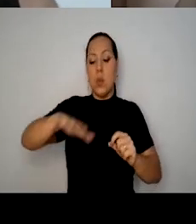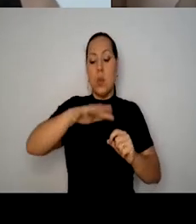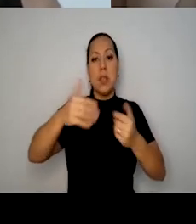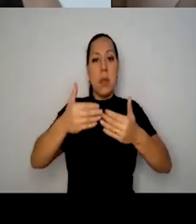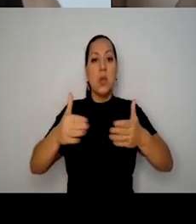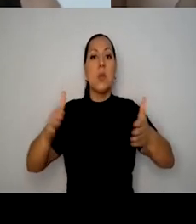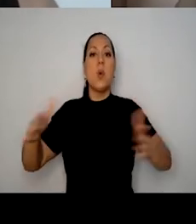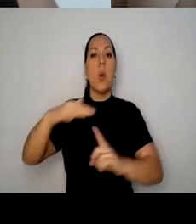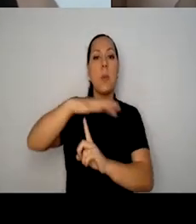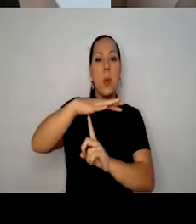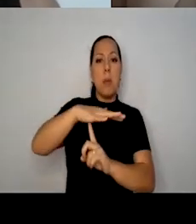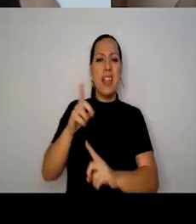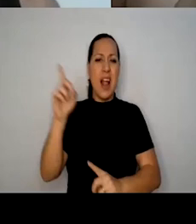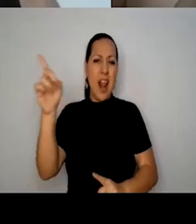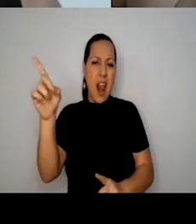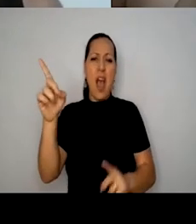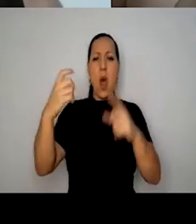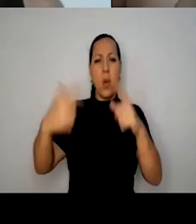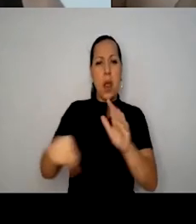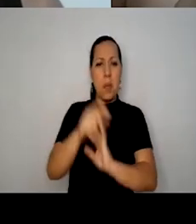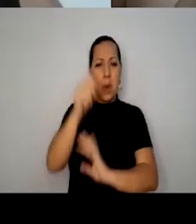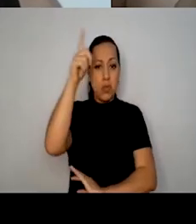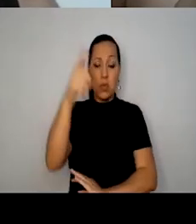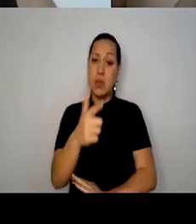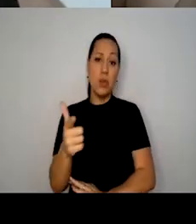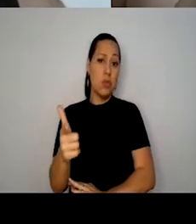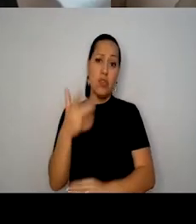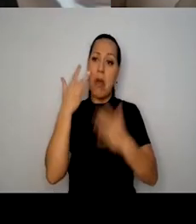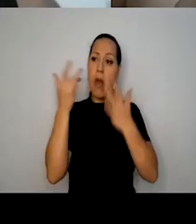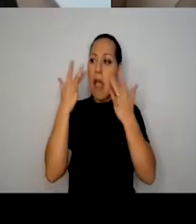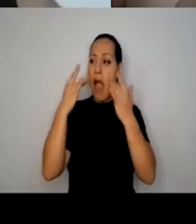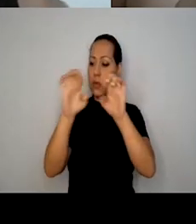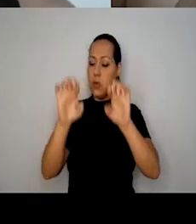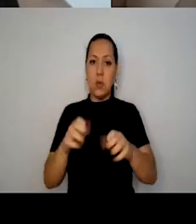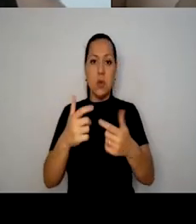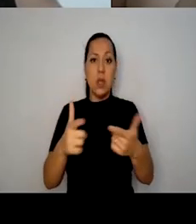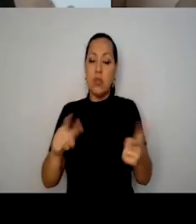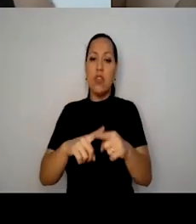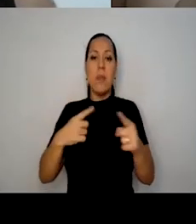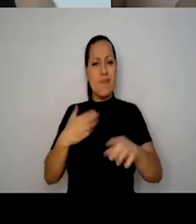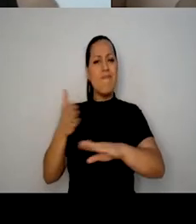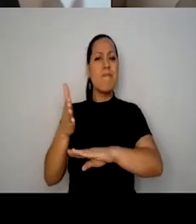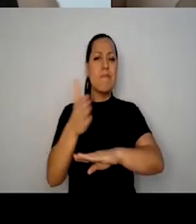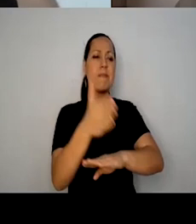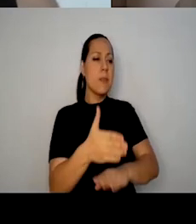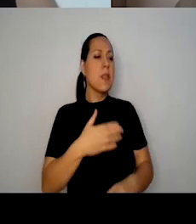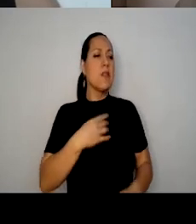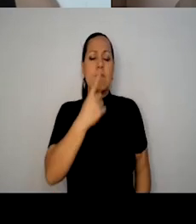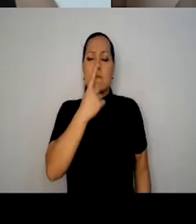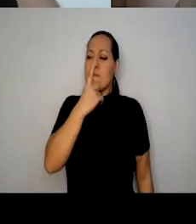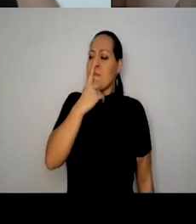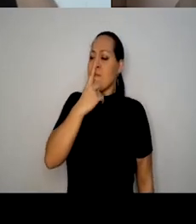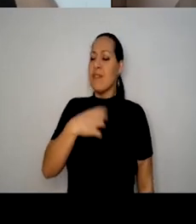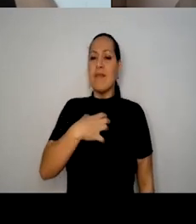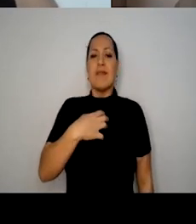equipamentos culturais, teatro, estrutura assim. E é exatamente o lugar que a gente cada vez mais vai se identificando, vai construindo.